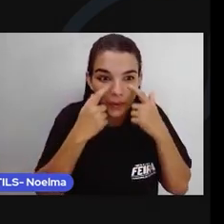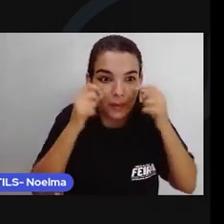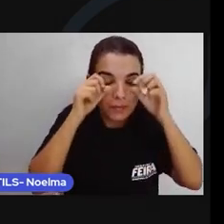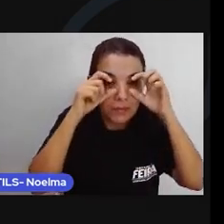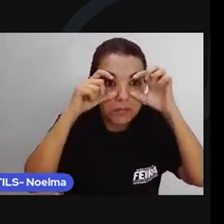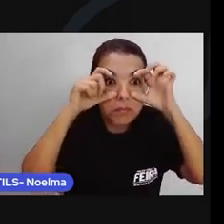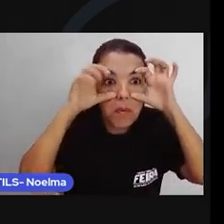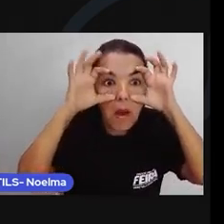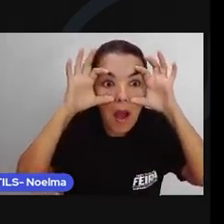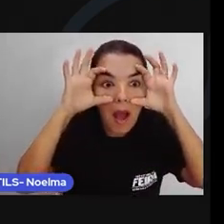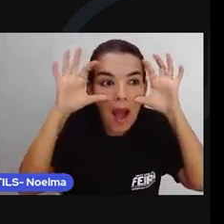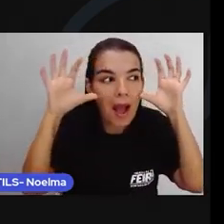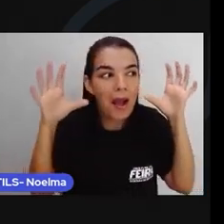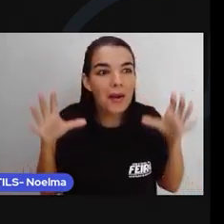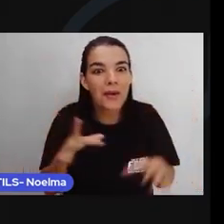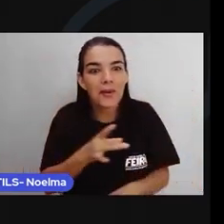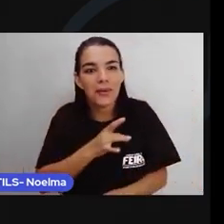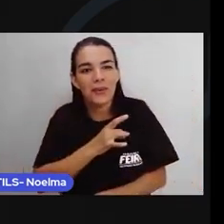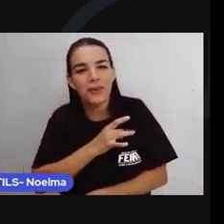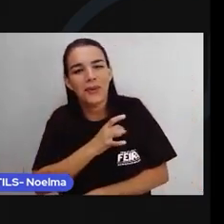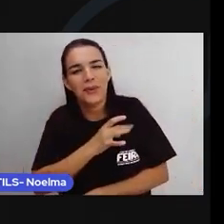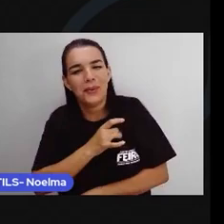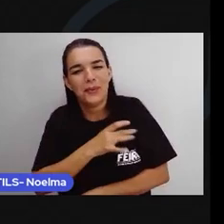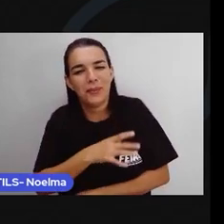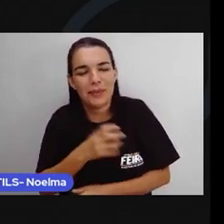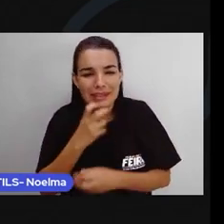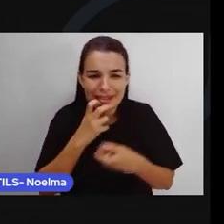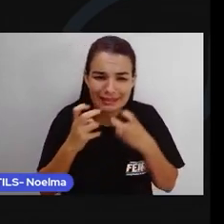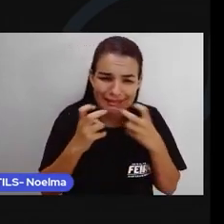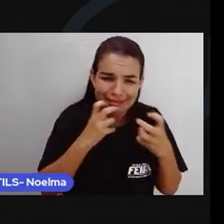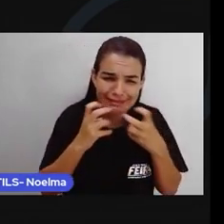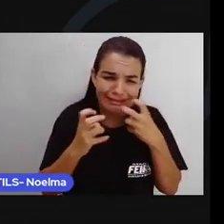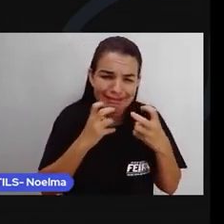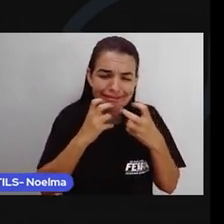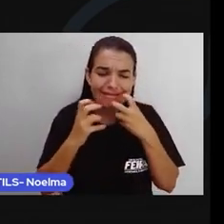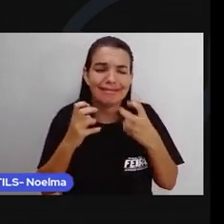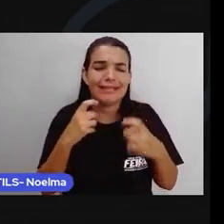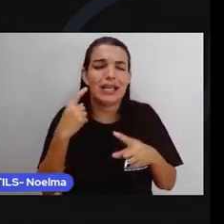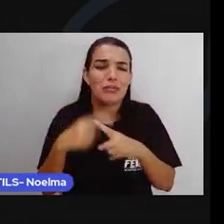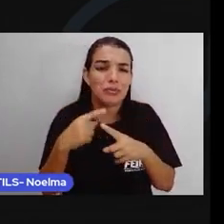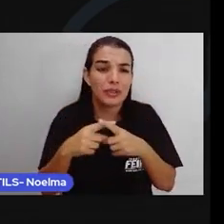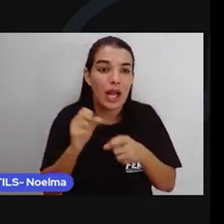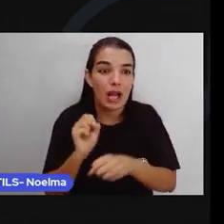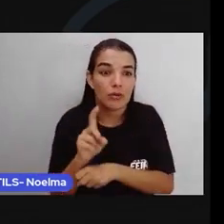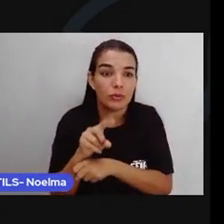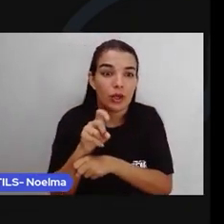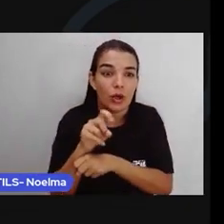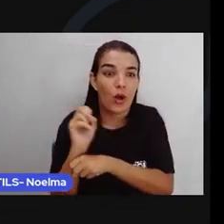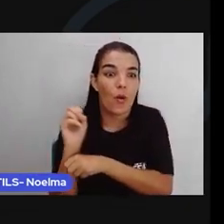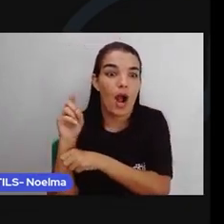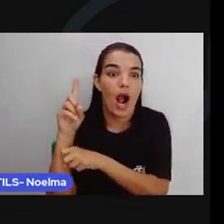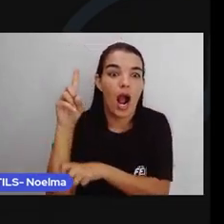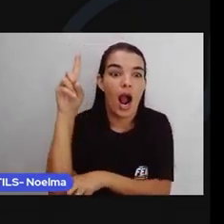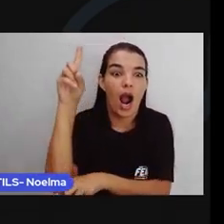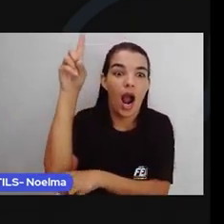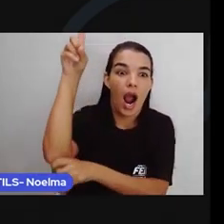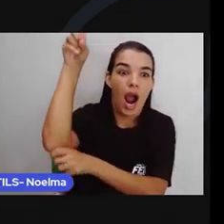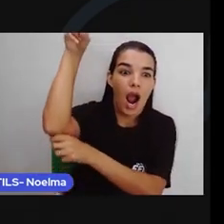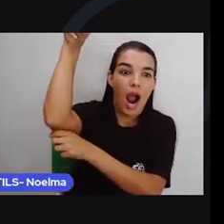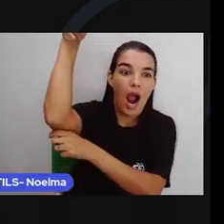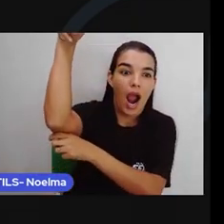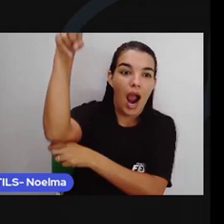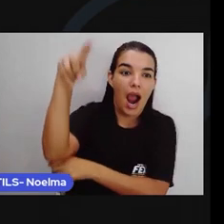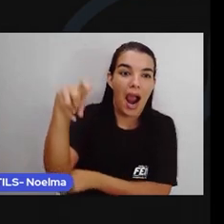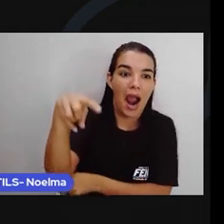arregalado Dos dois guri Quanto mais a fera se debatia Maior era o medo dos dois